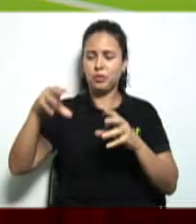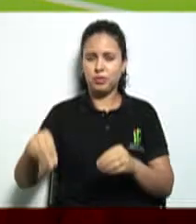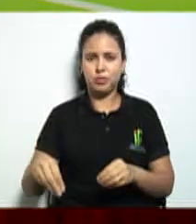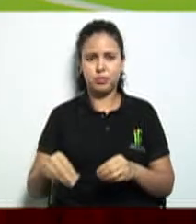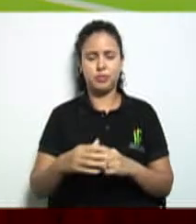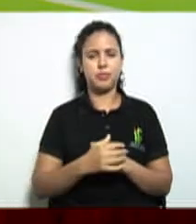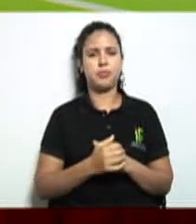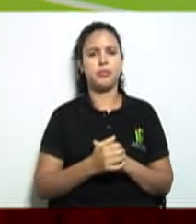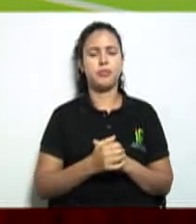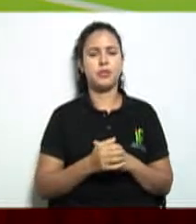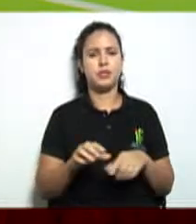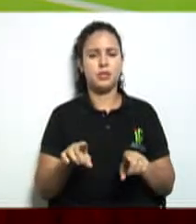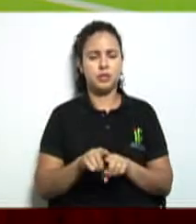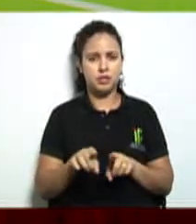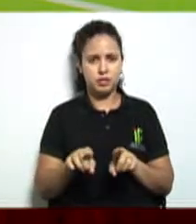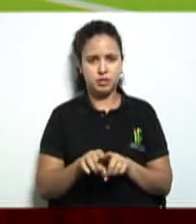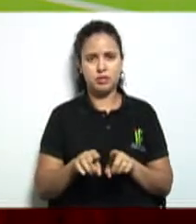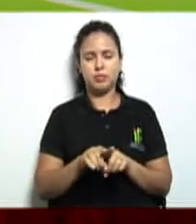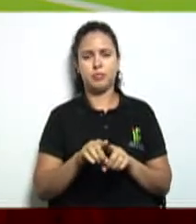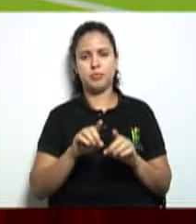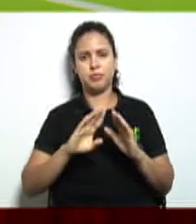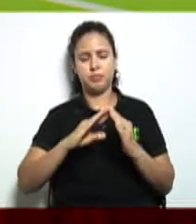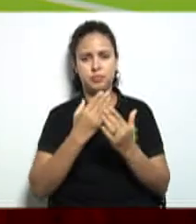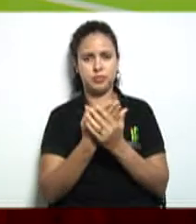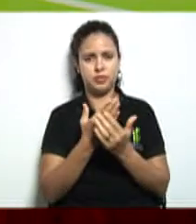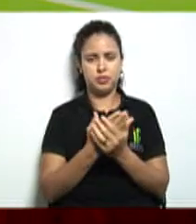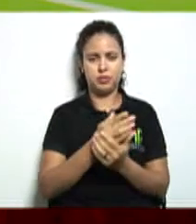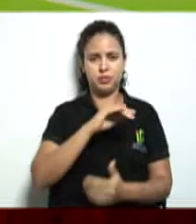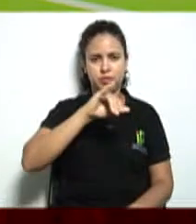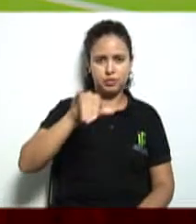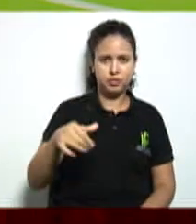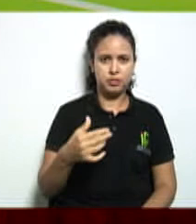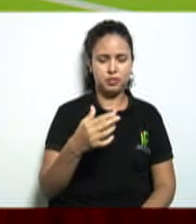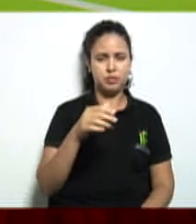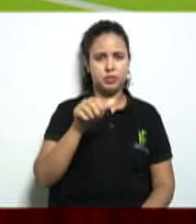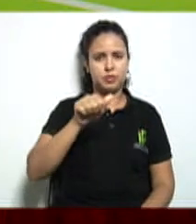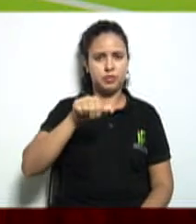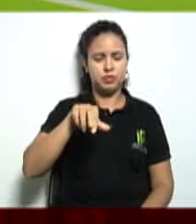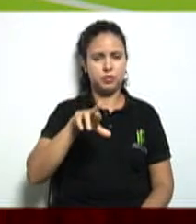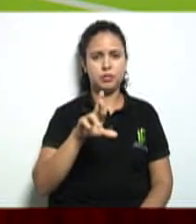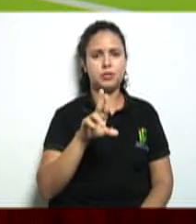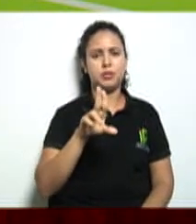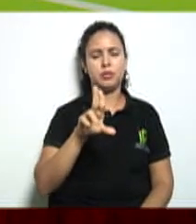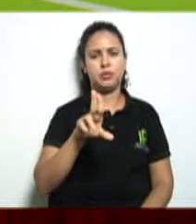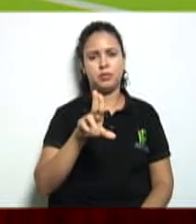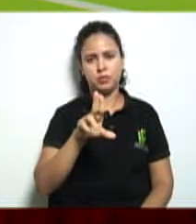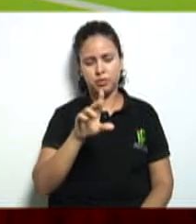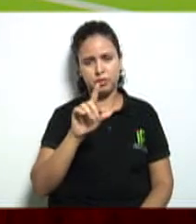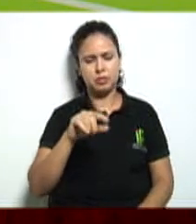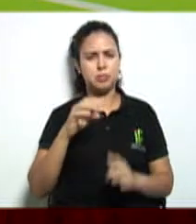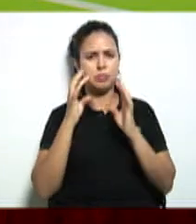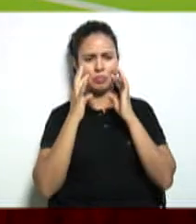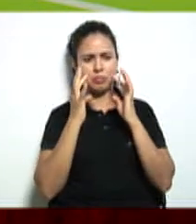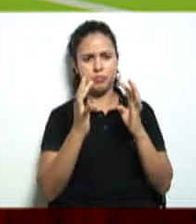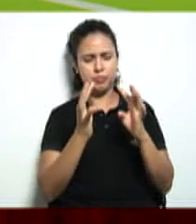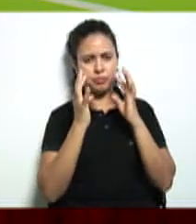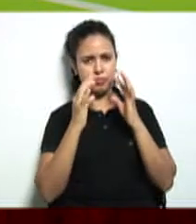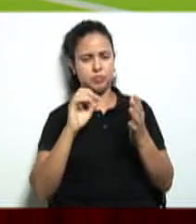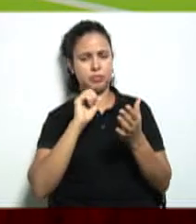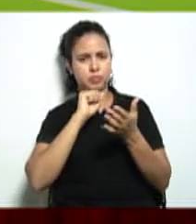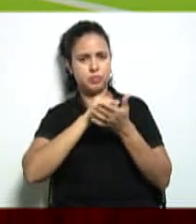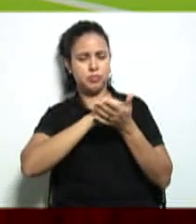também aqui alunos da escola lá de Jarua escola Plácido de Castro estão todos concentrados aqui nas atividades